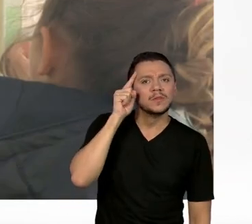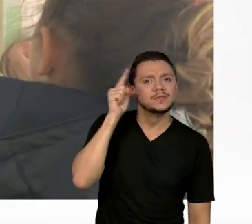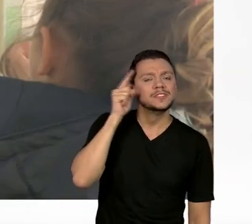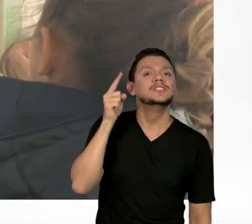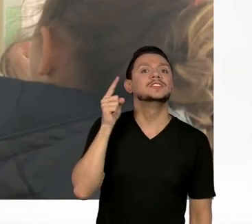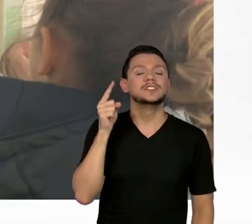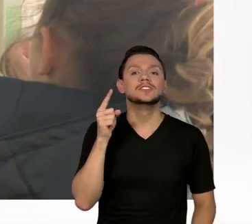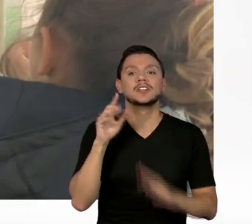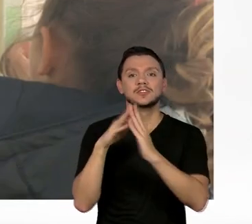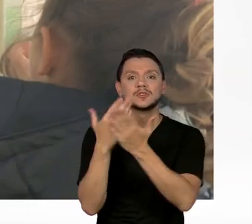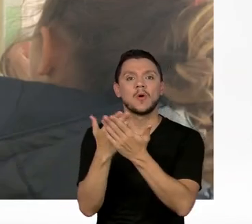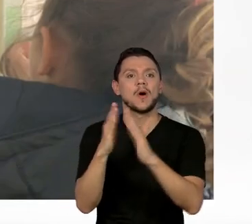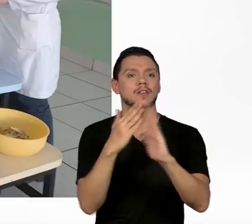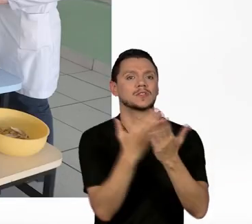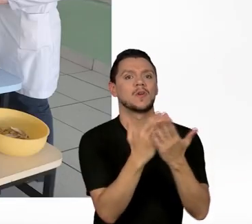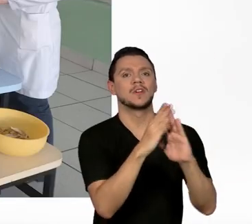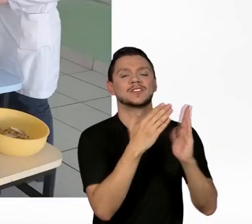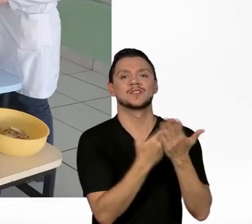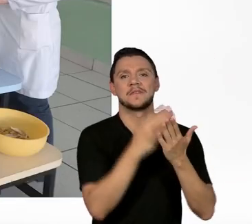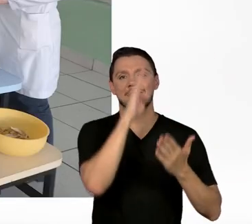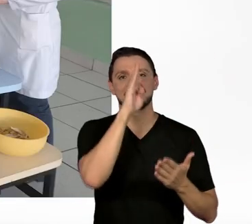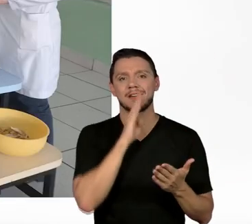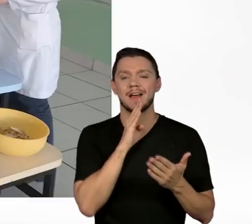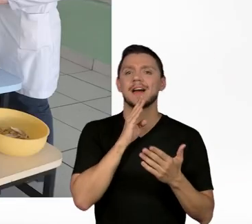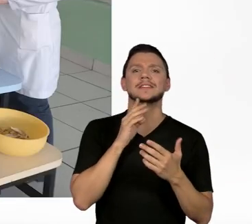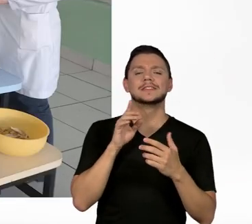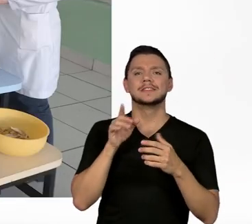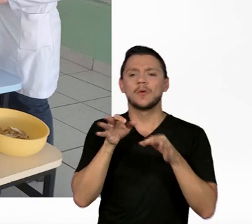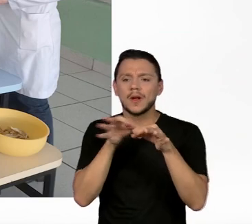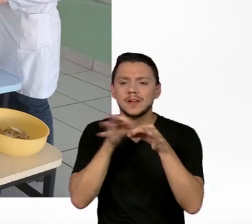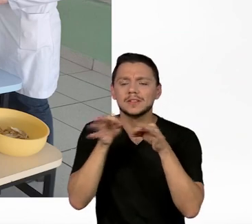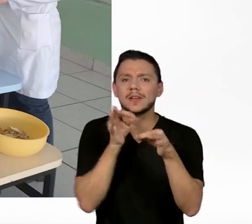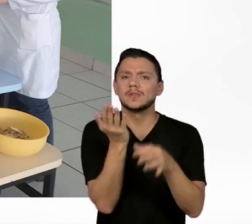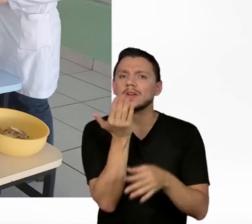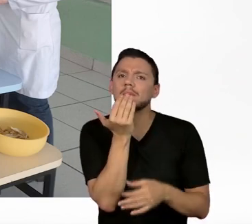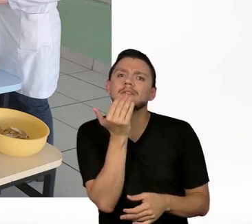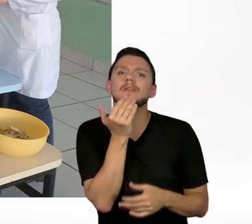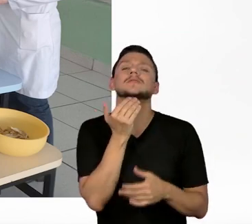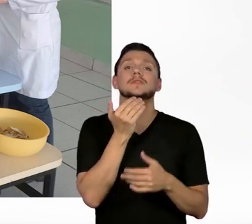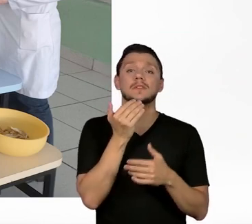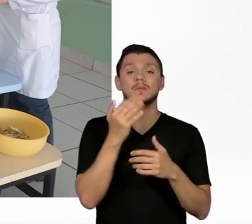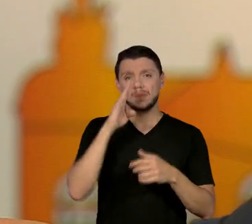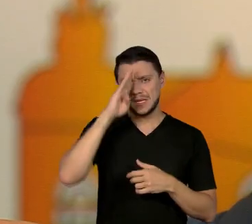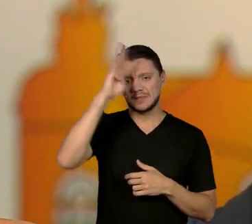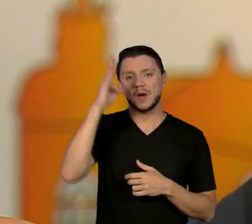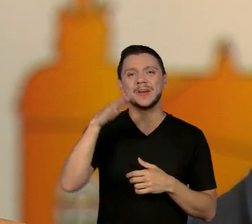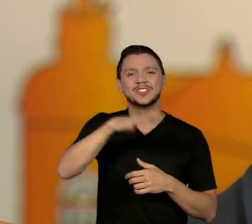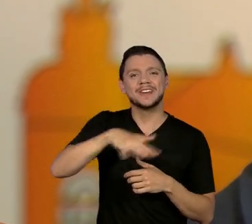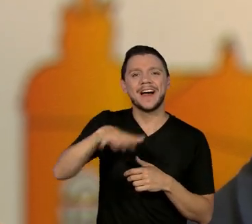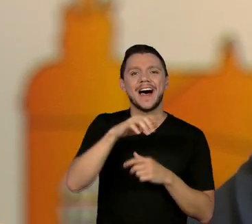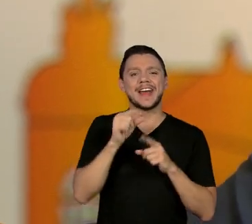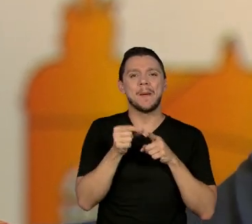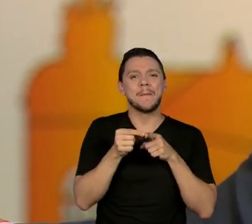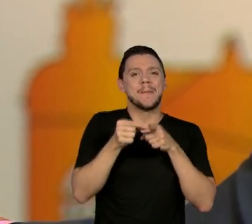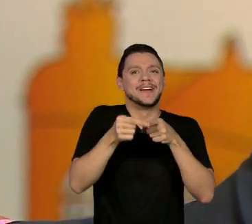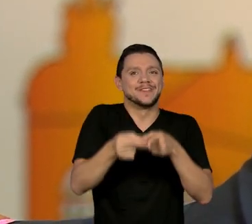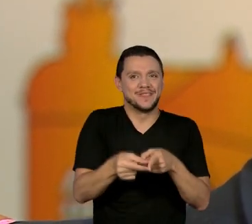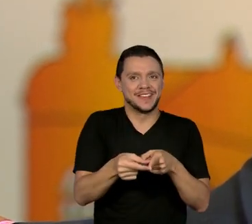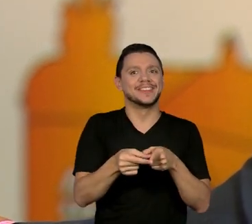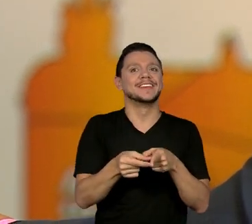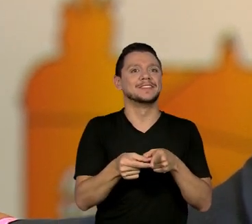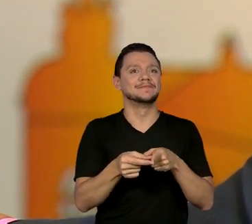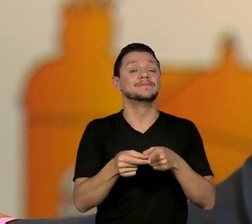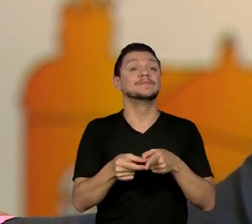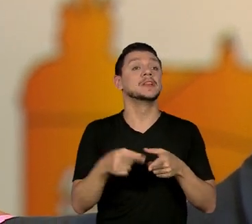em cada escola pública, cuidando da alimentação de tantas crianças, sobretudo da comunidade periférica, né? Olha, a gente faz o trabalho dentro